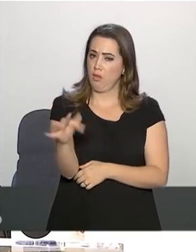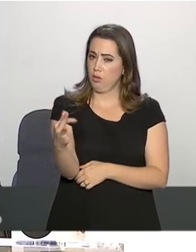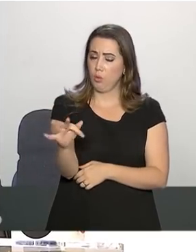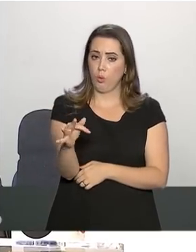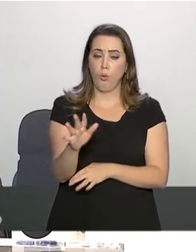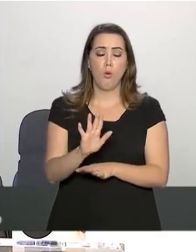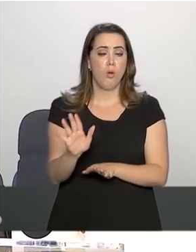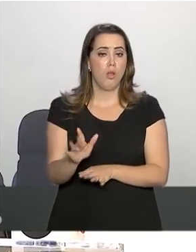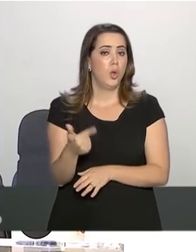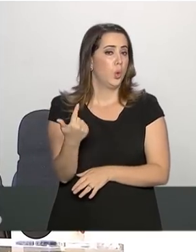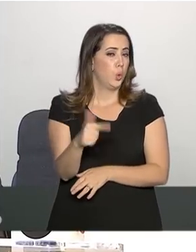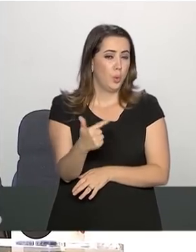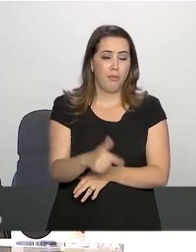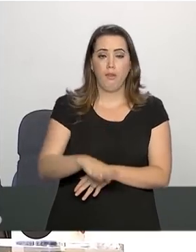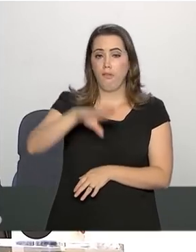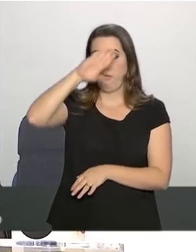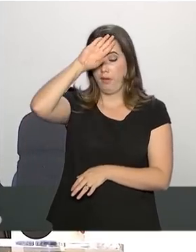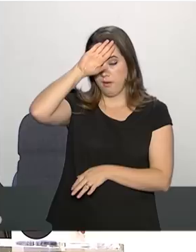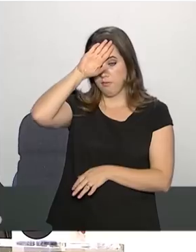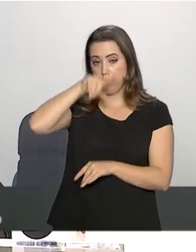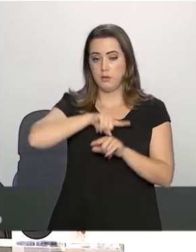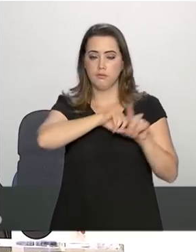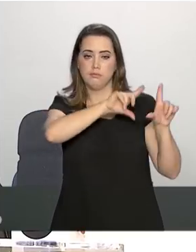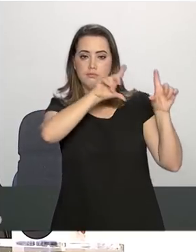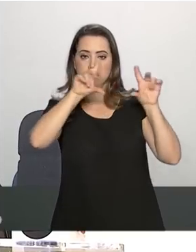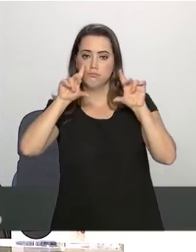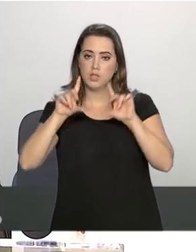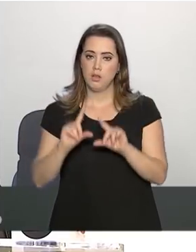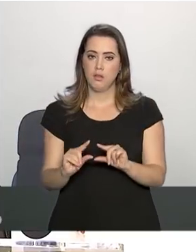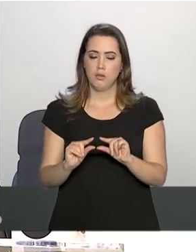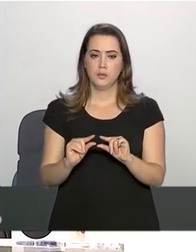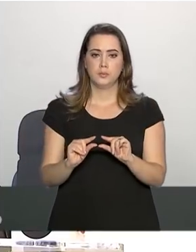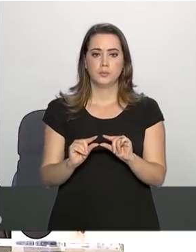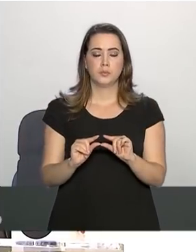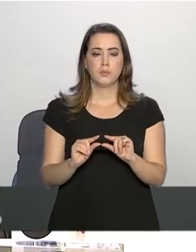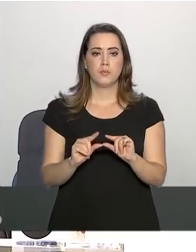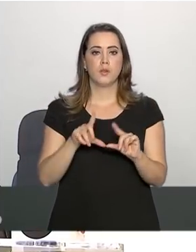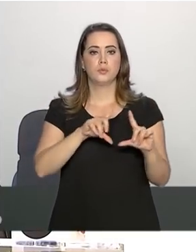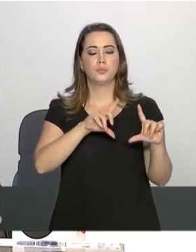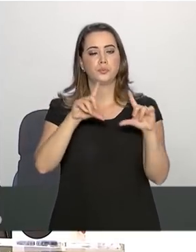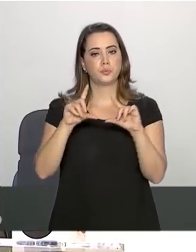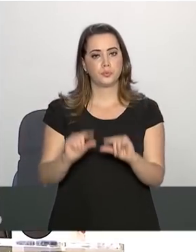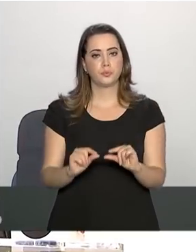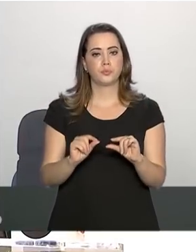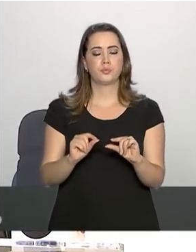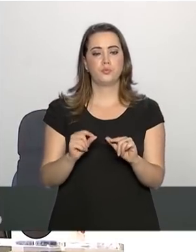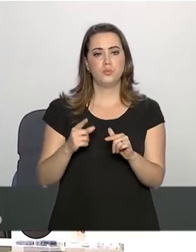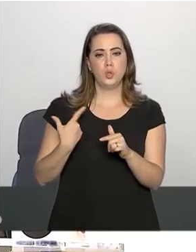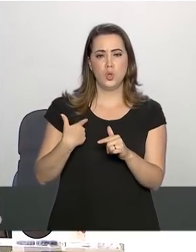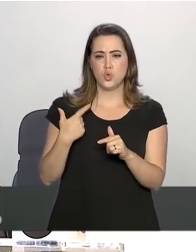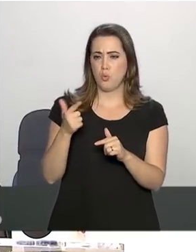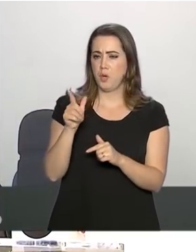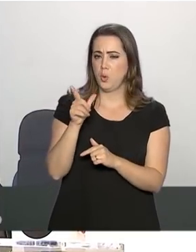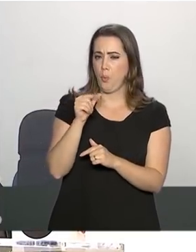afebril e com redução da coleção líquida no abdômen.